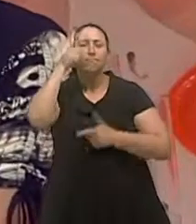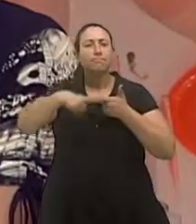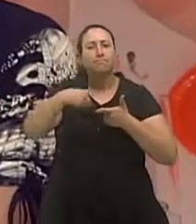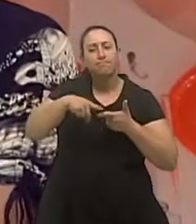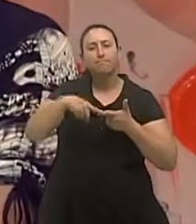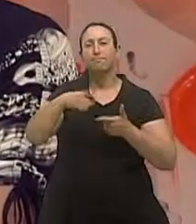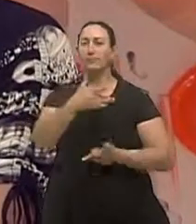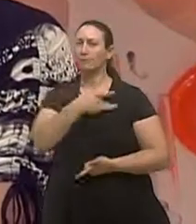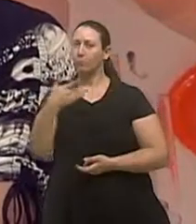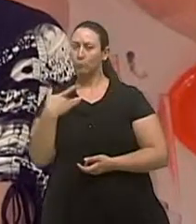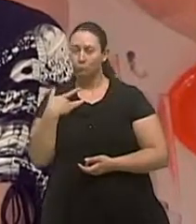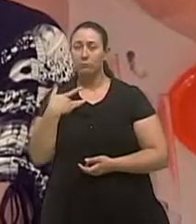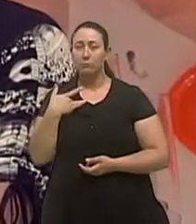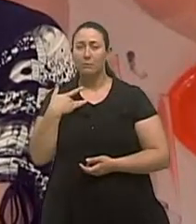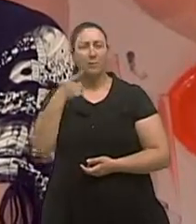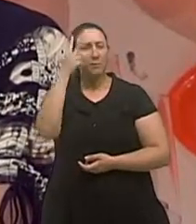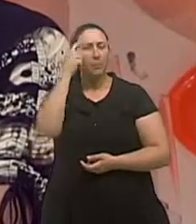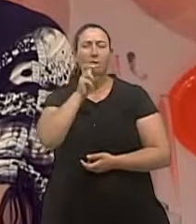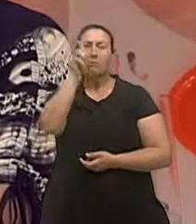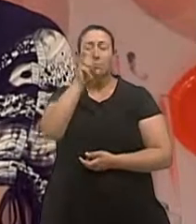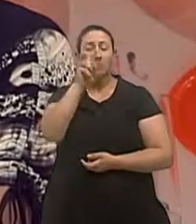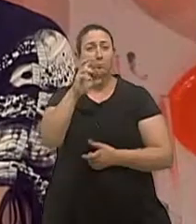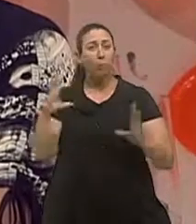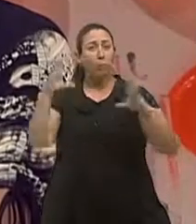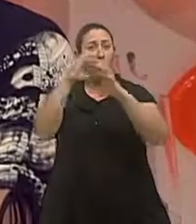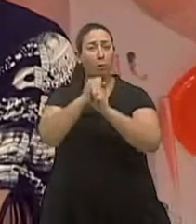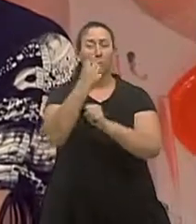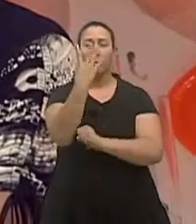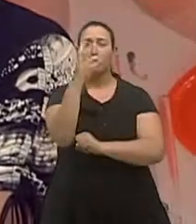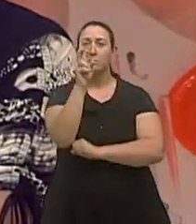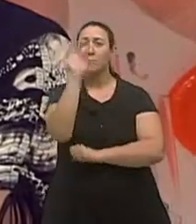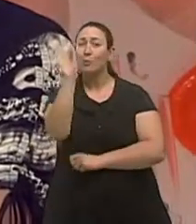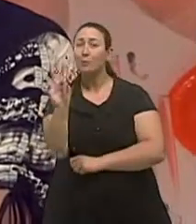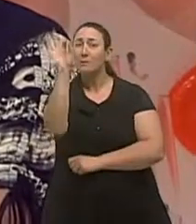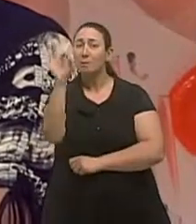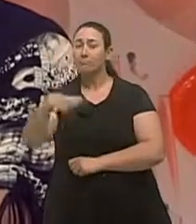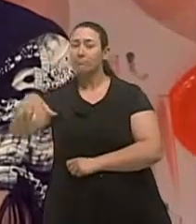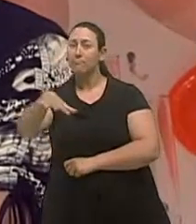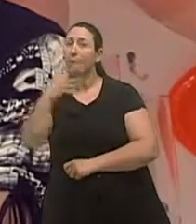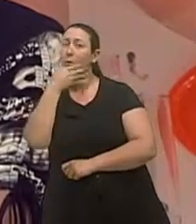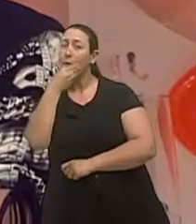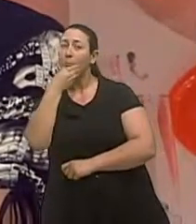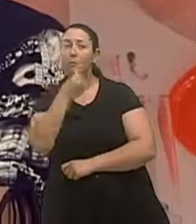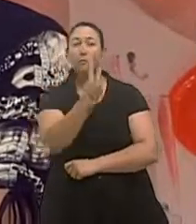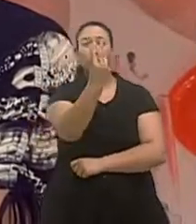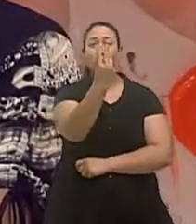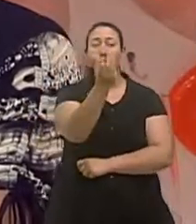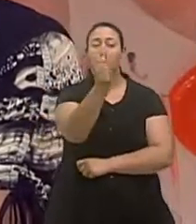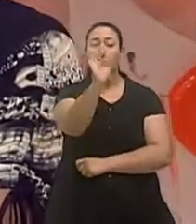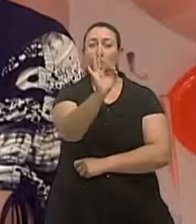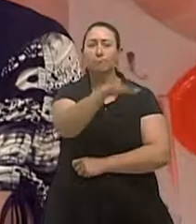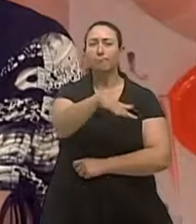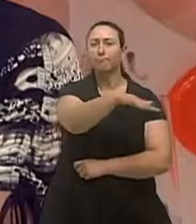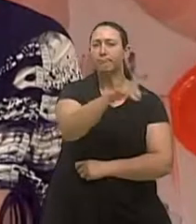é conhecido popularmente, atinge 40% dos homens adultos e 26% das mulheres. Com o avanço da